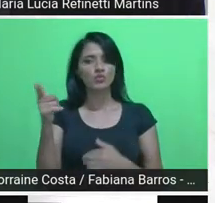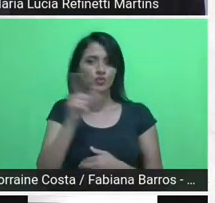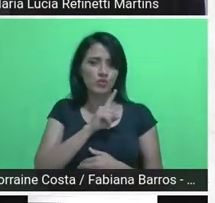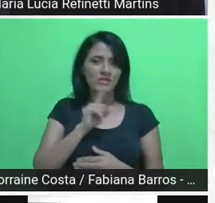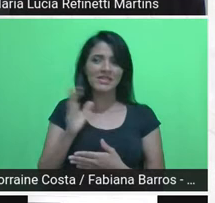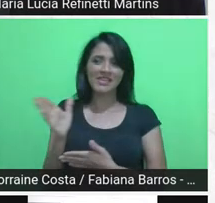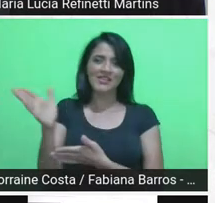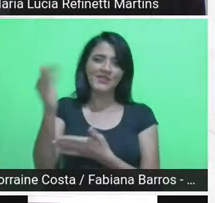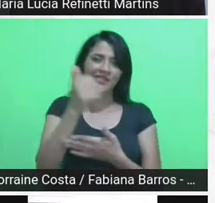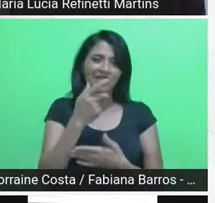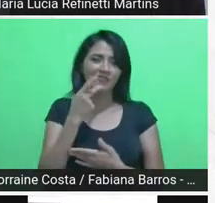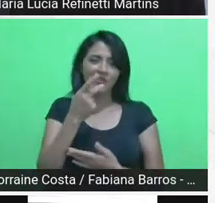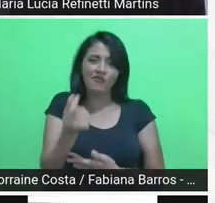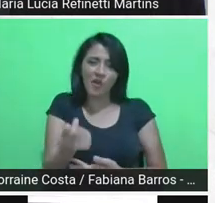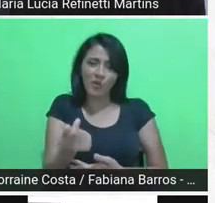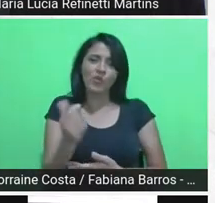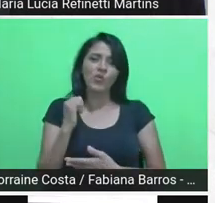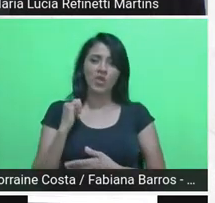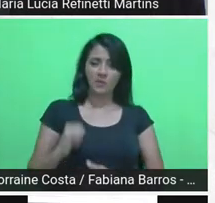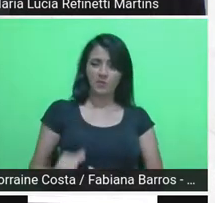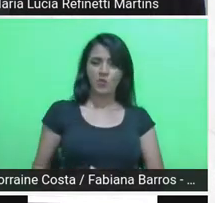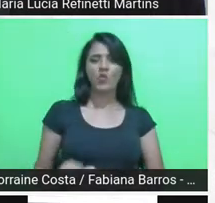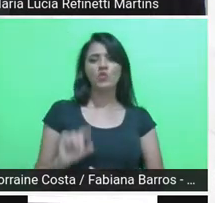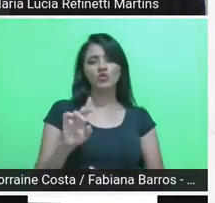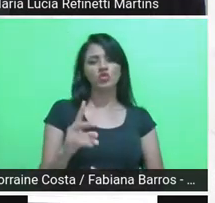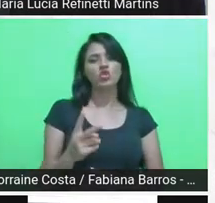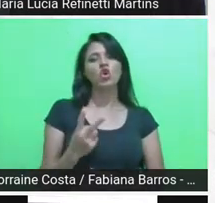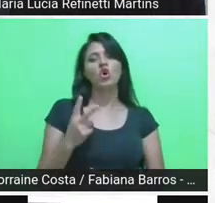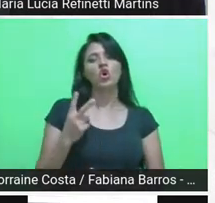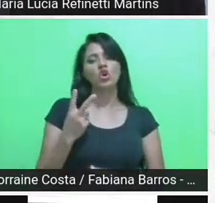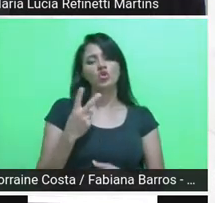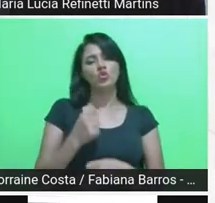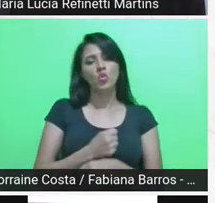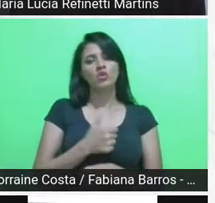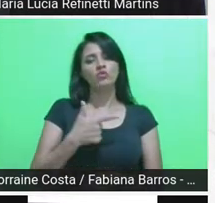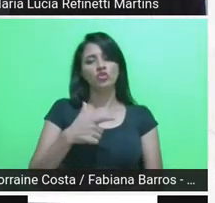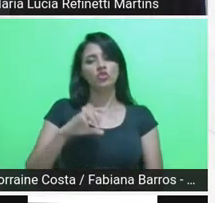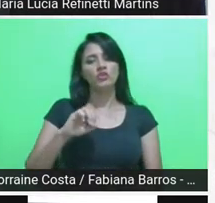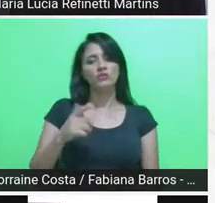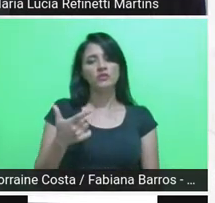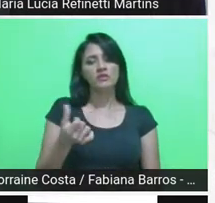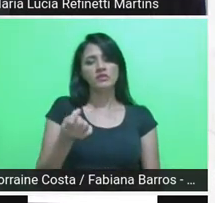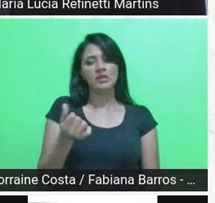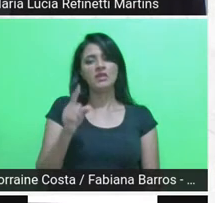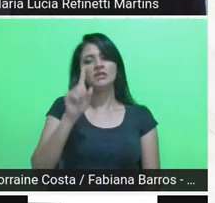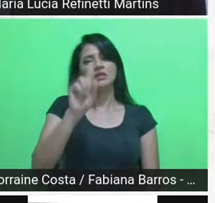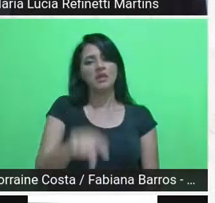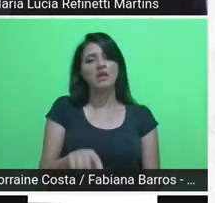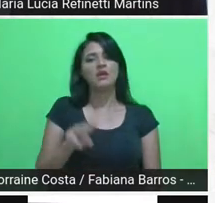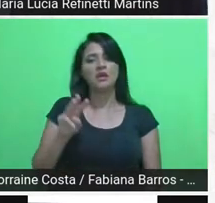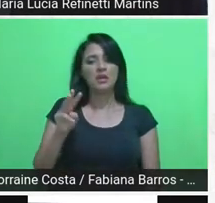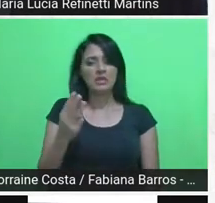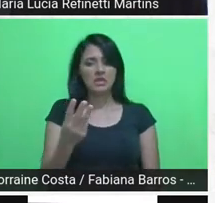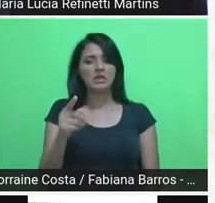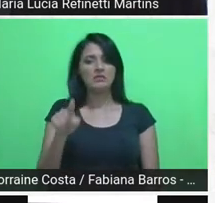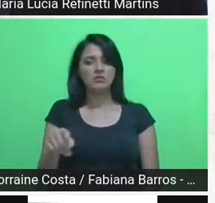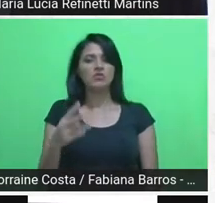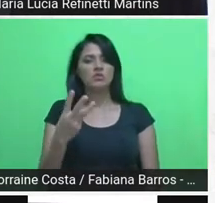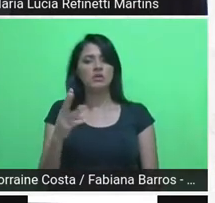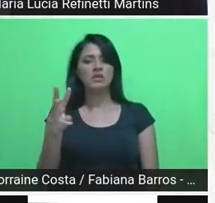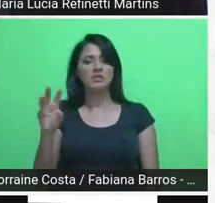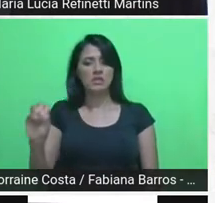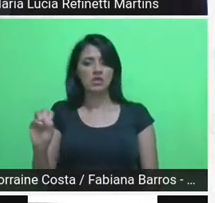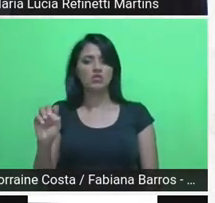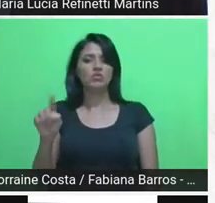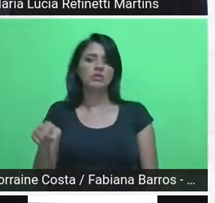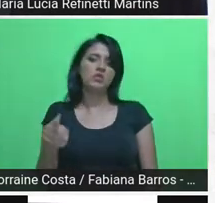das bolsas hoje, eu tenho o valor só de 2016, que era de 3 mil reais, 3.300. E,